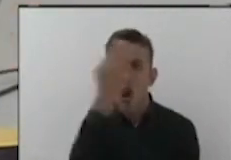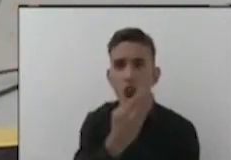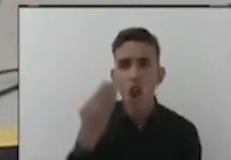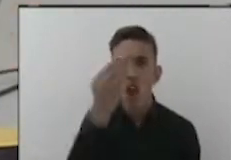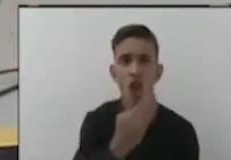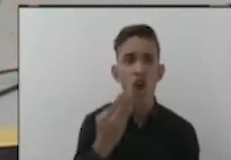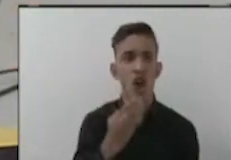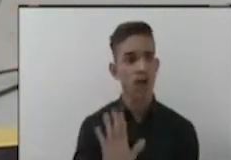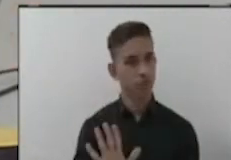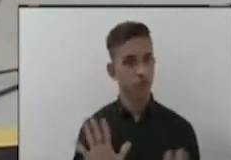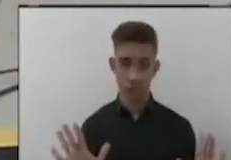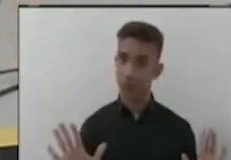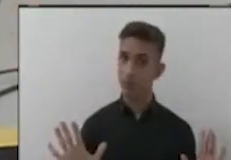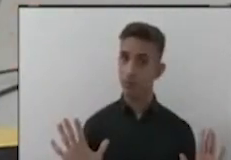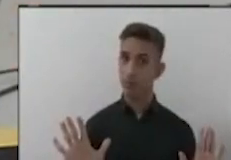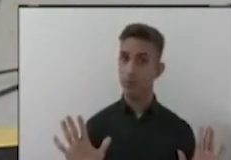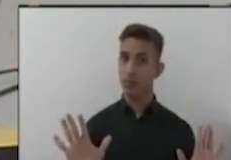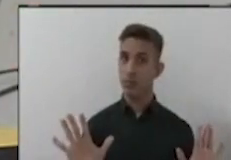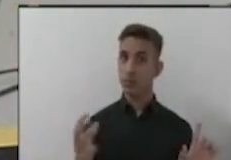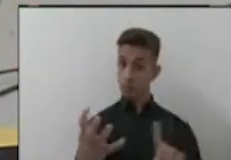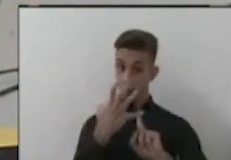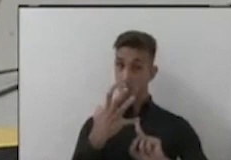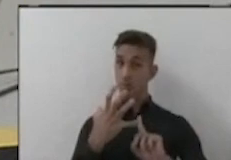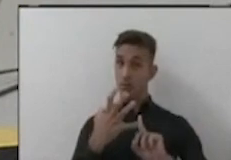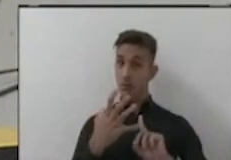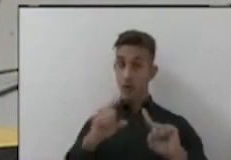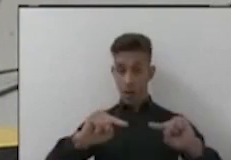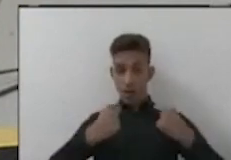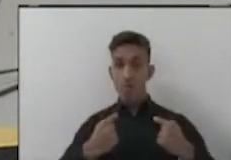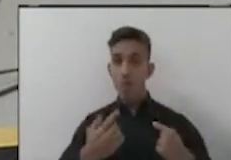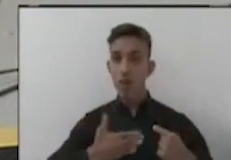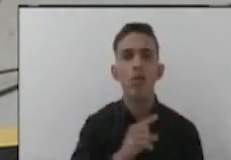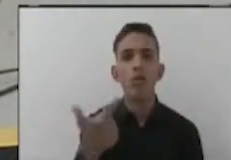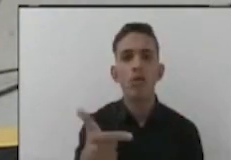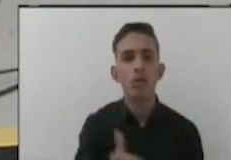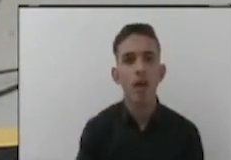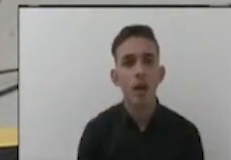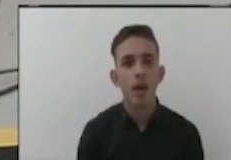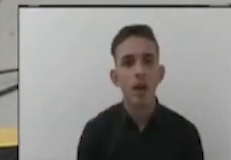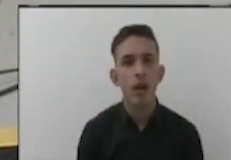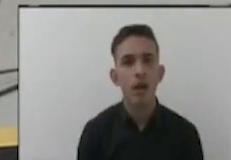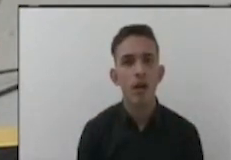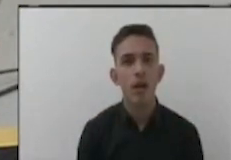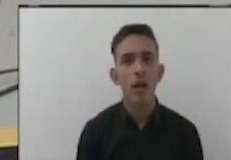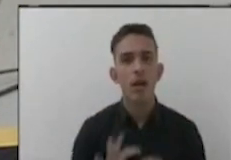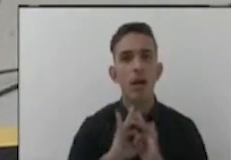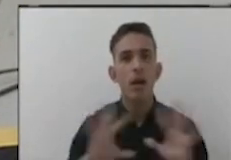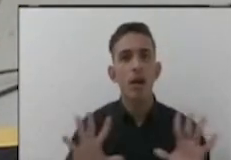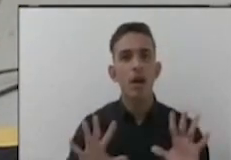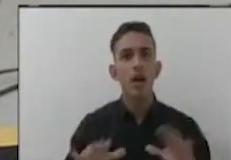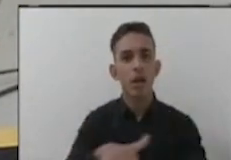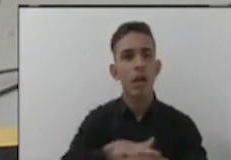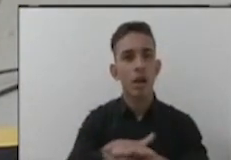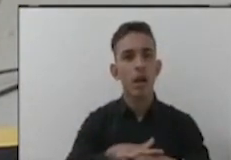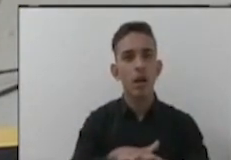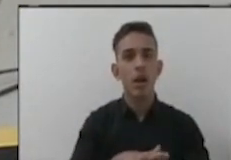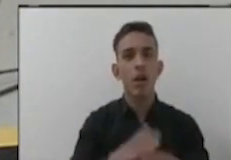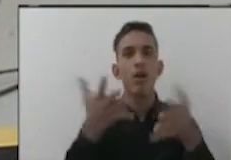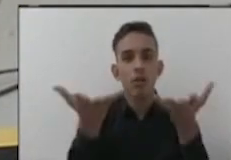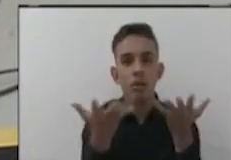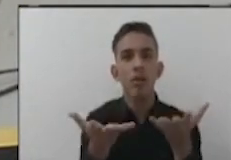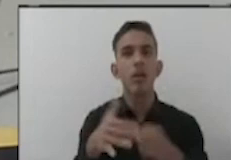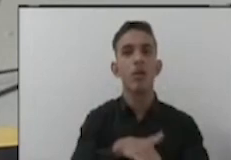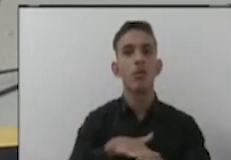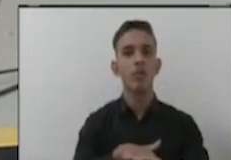assim, é uma afronta, realmente, a mim, como parlamentar. Eu estou super disposta a conversar com quem quiser conversar